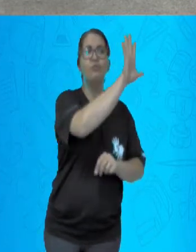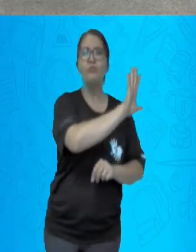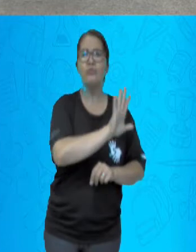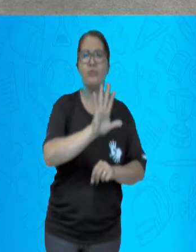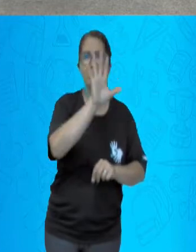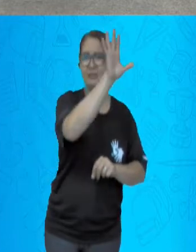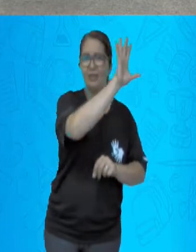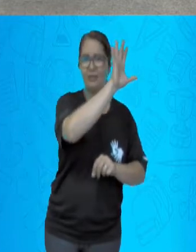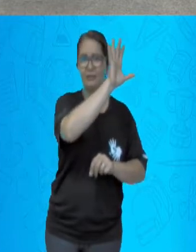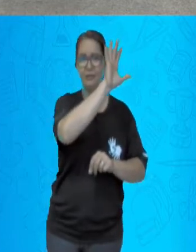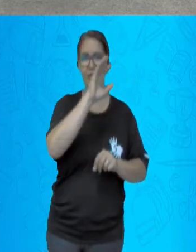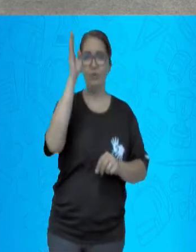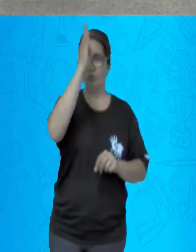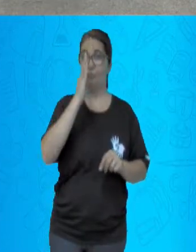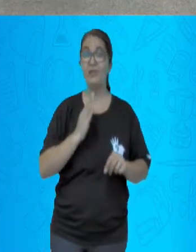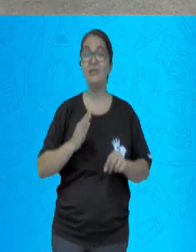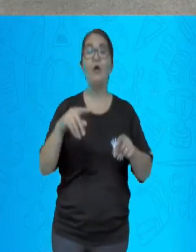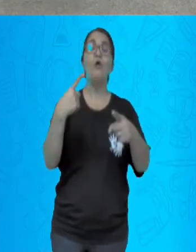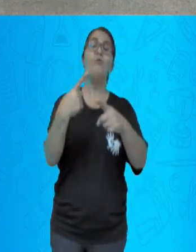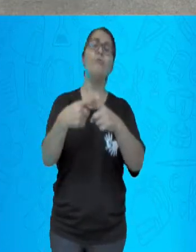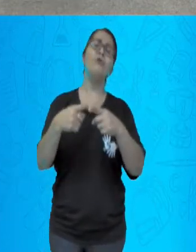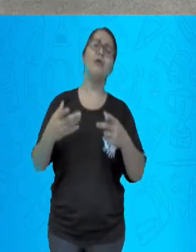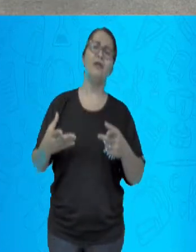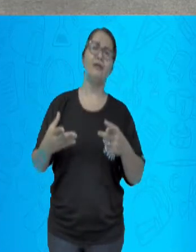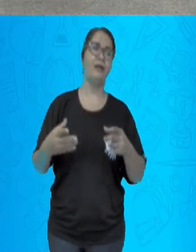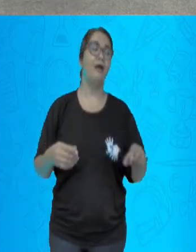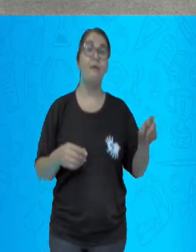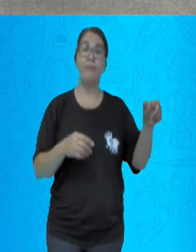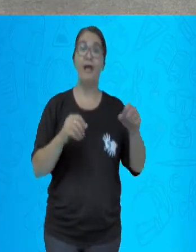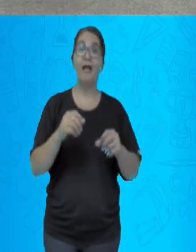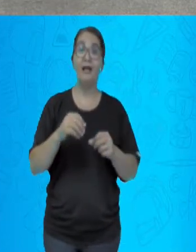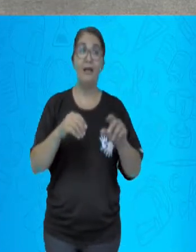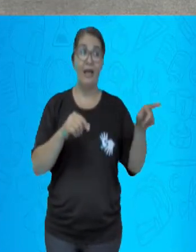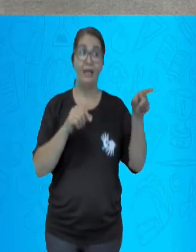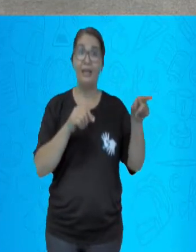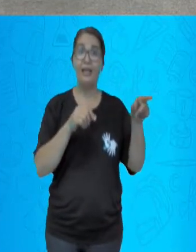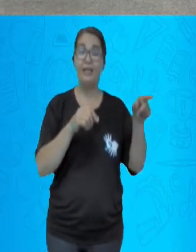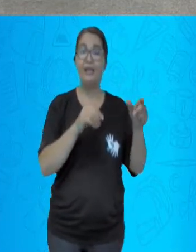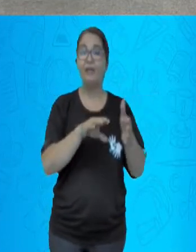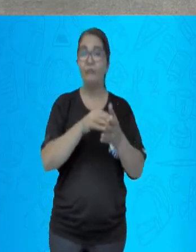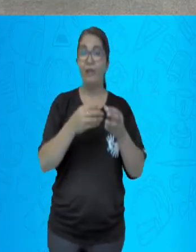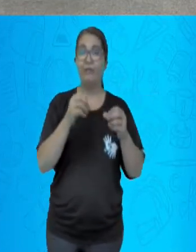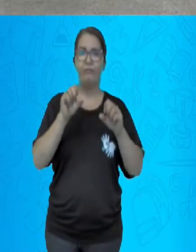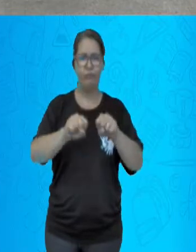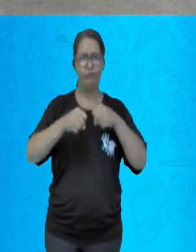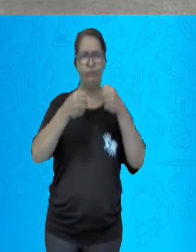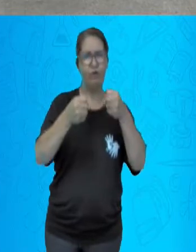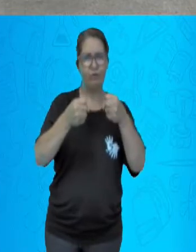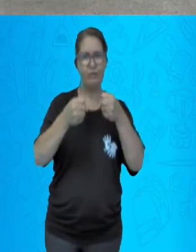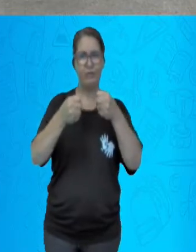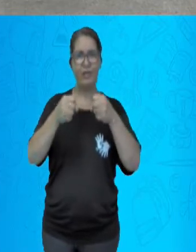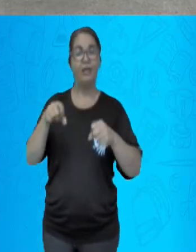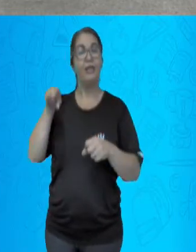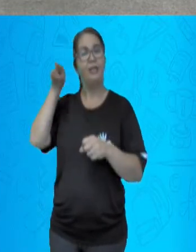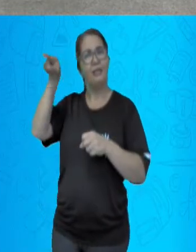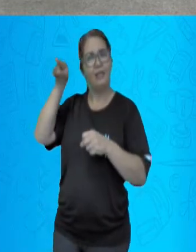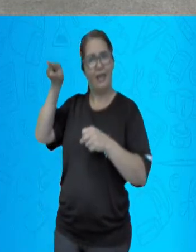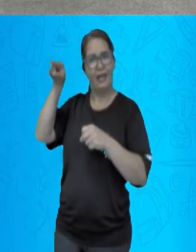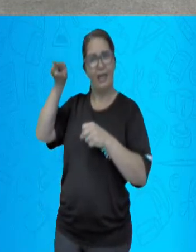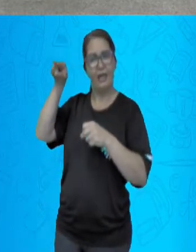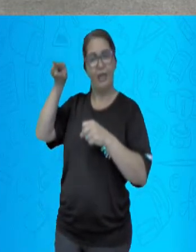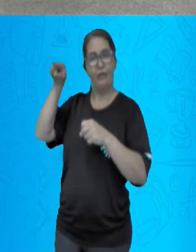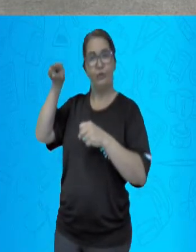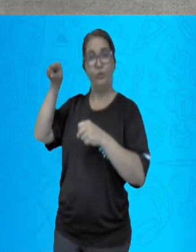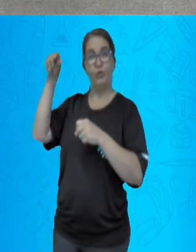enfraquecer as disputas locais, que no caso de alguns estados, como o Rio Grande do Sul, eram bem